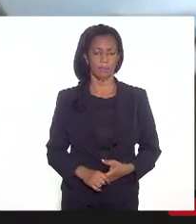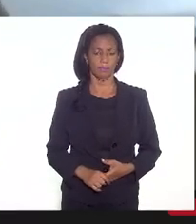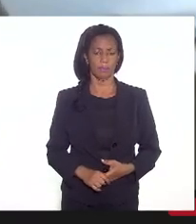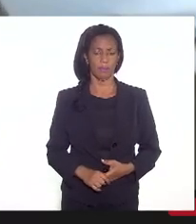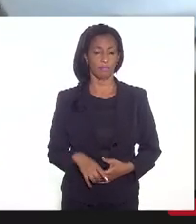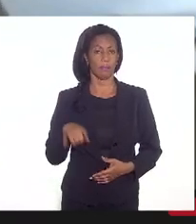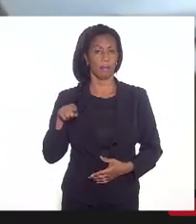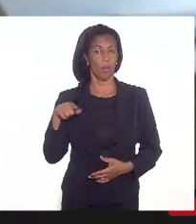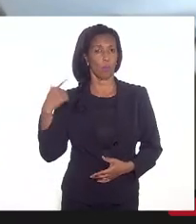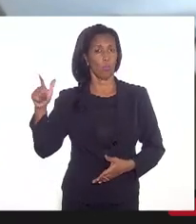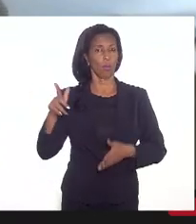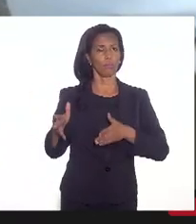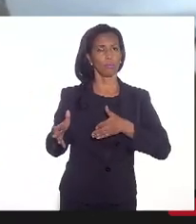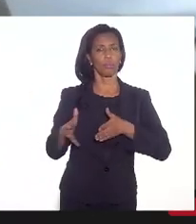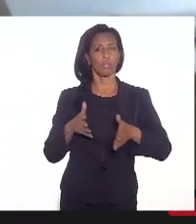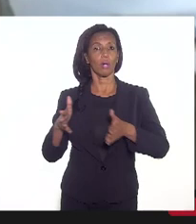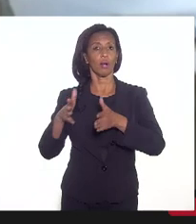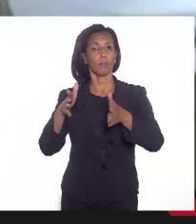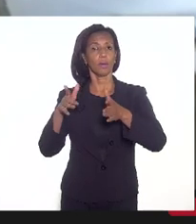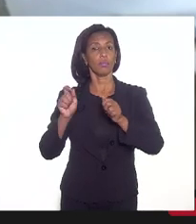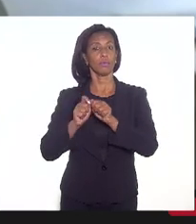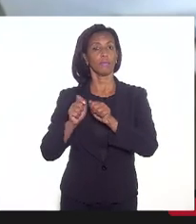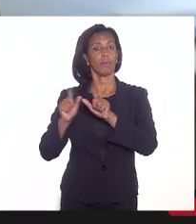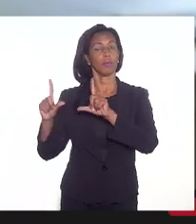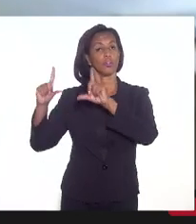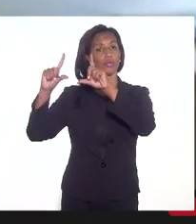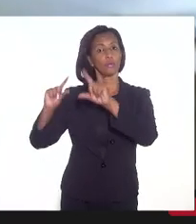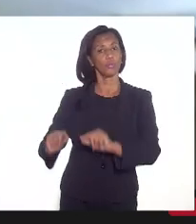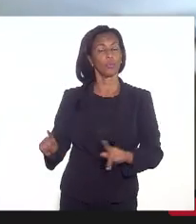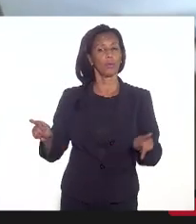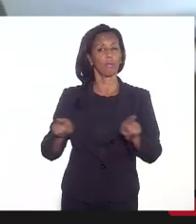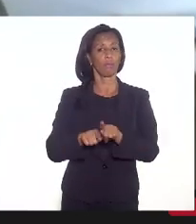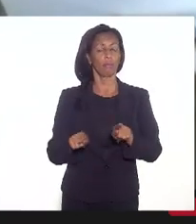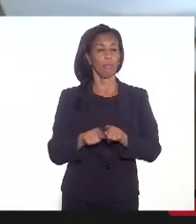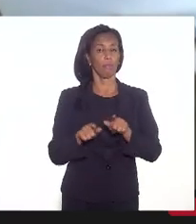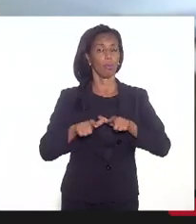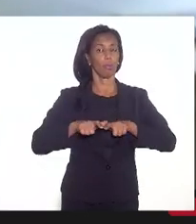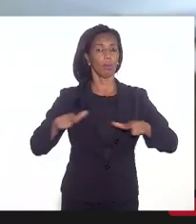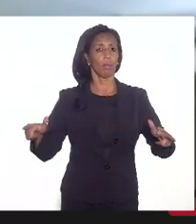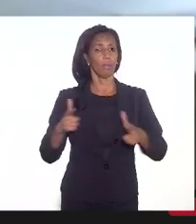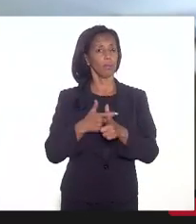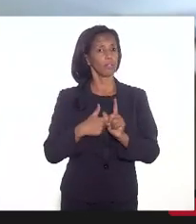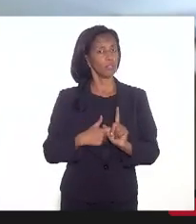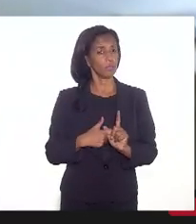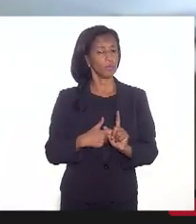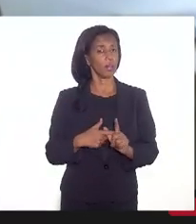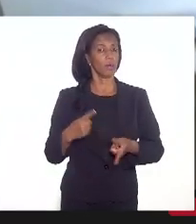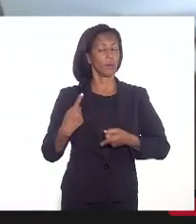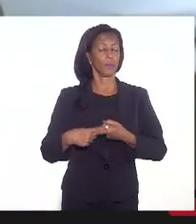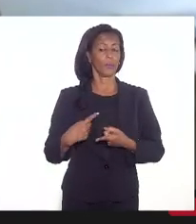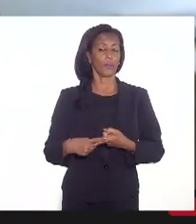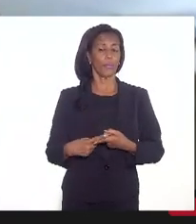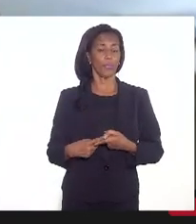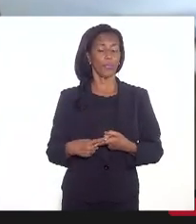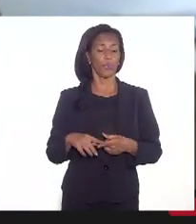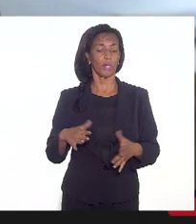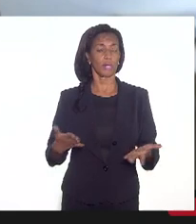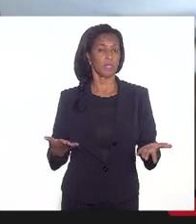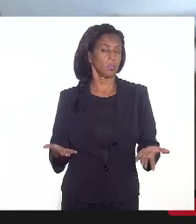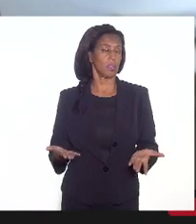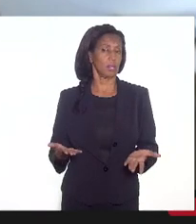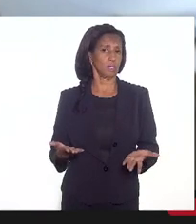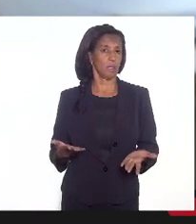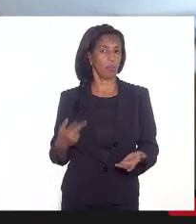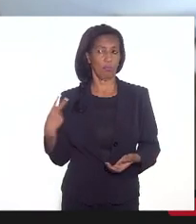outro caminho e isso faria diminuir também o tamanho da dívida, porque são bens,